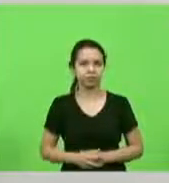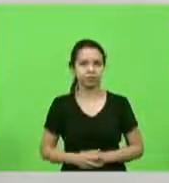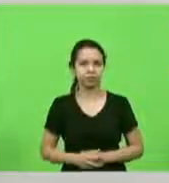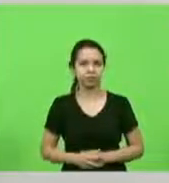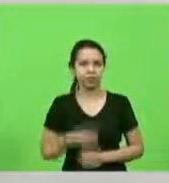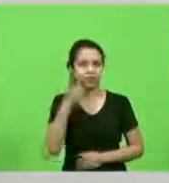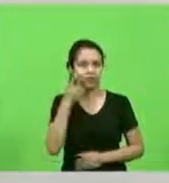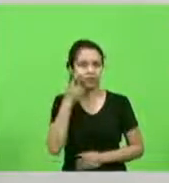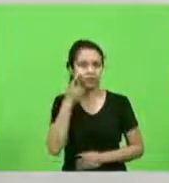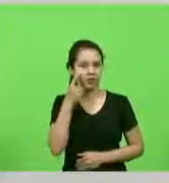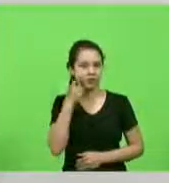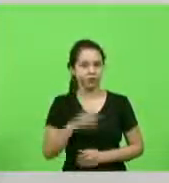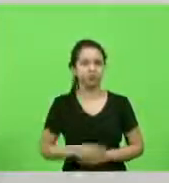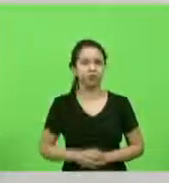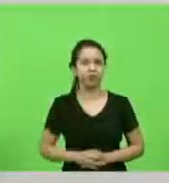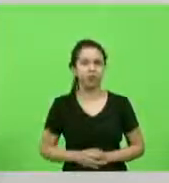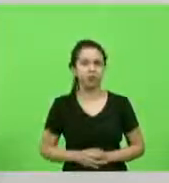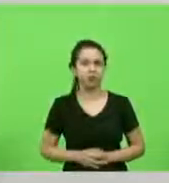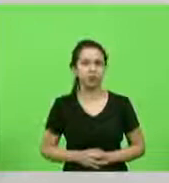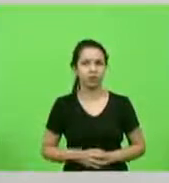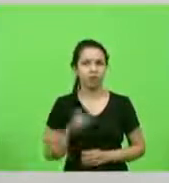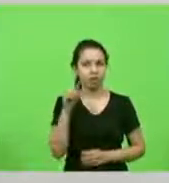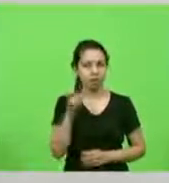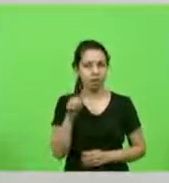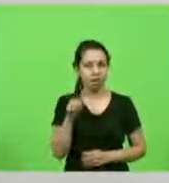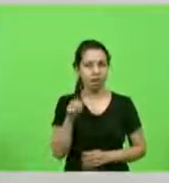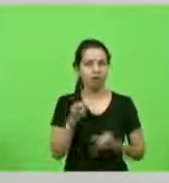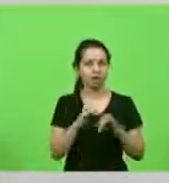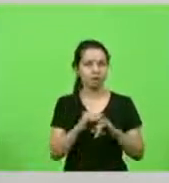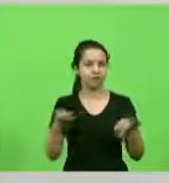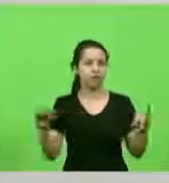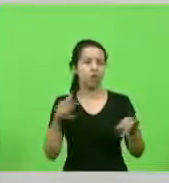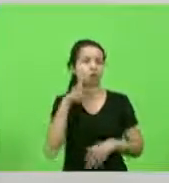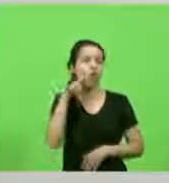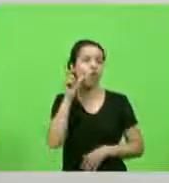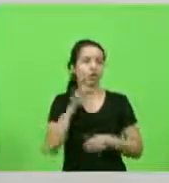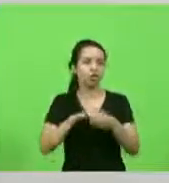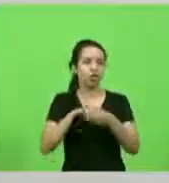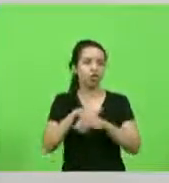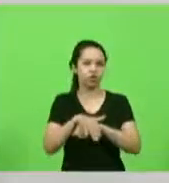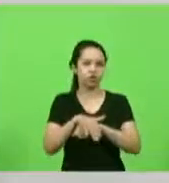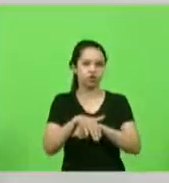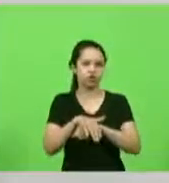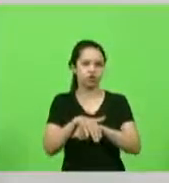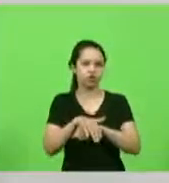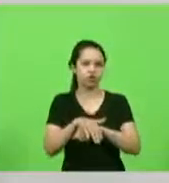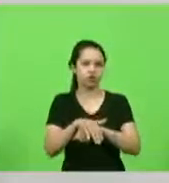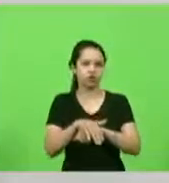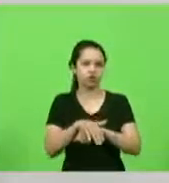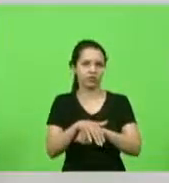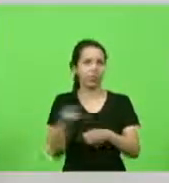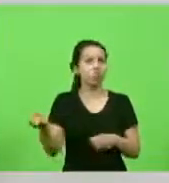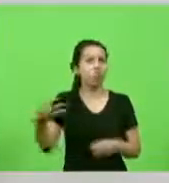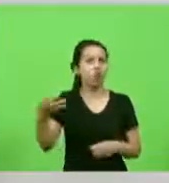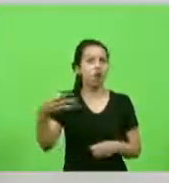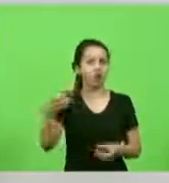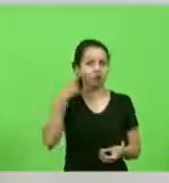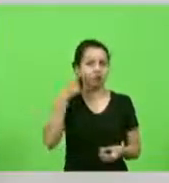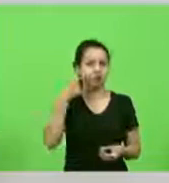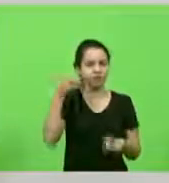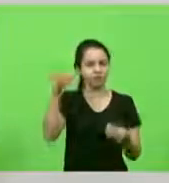nova edição do diário da justiça de Santa Catarina ontem à noite fresquinha fresquinha aqui ó